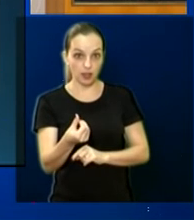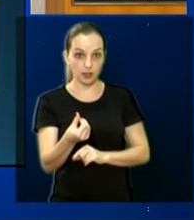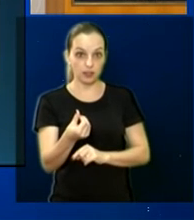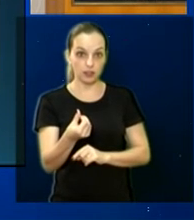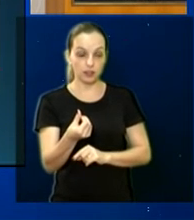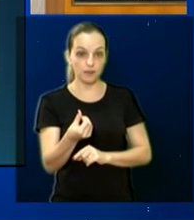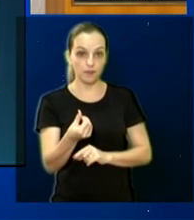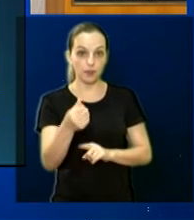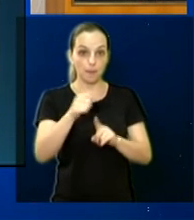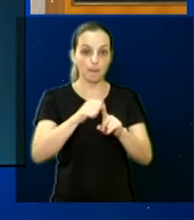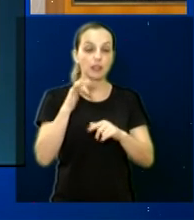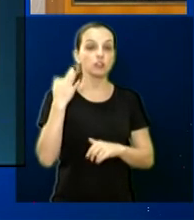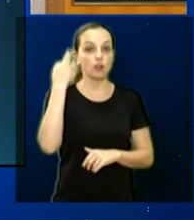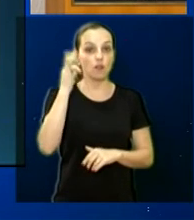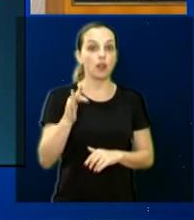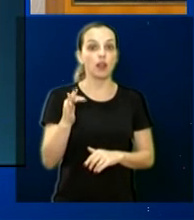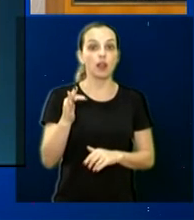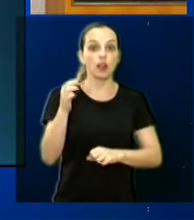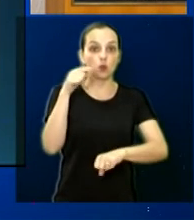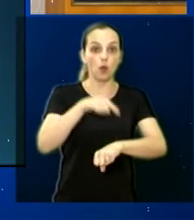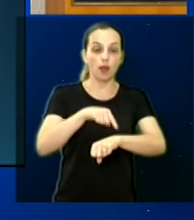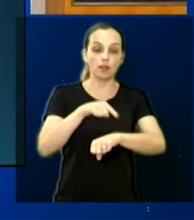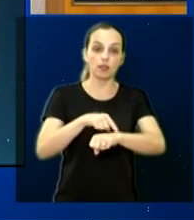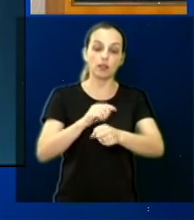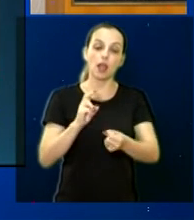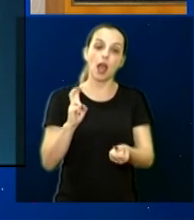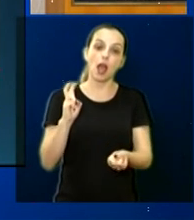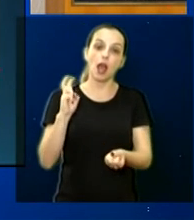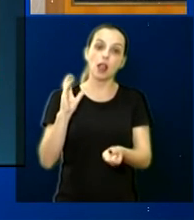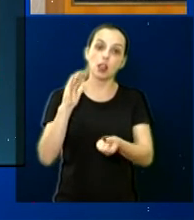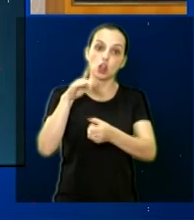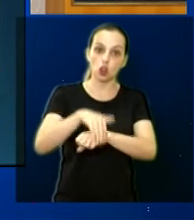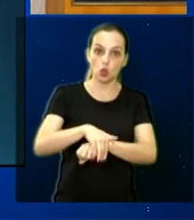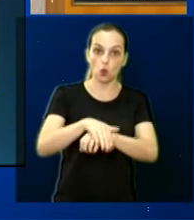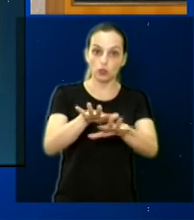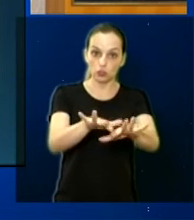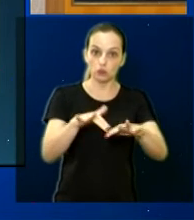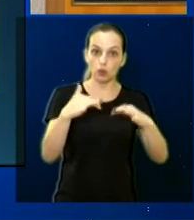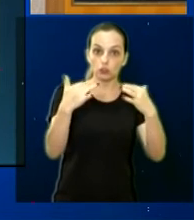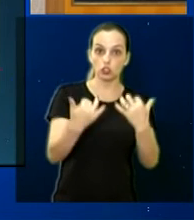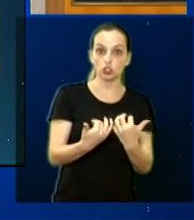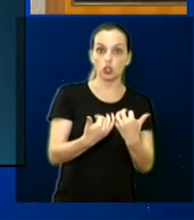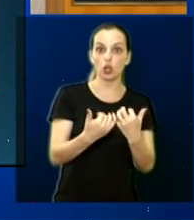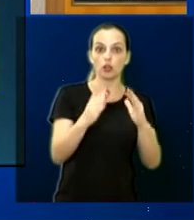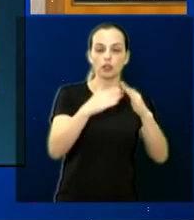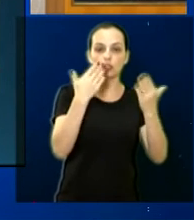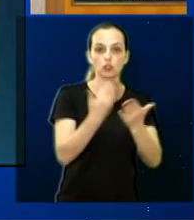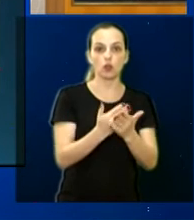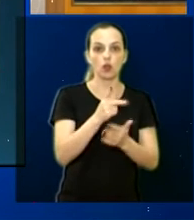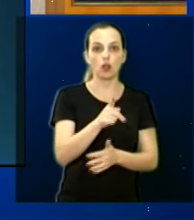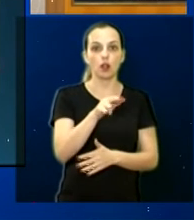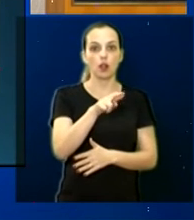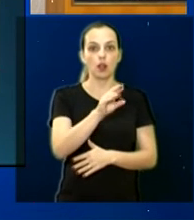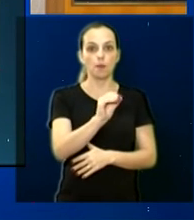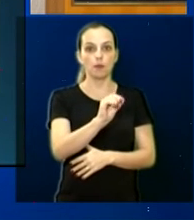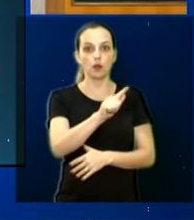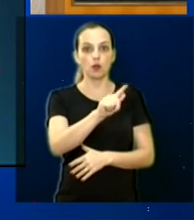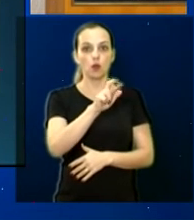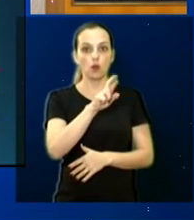sessão da Câmara, às 20 horas, no auditório do Colégio Progresso. E finalizo com a frase do Papa